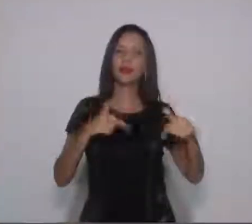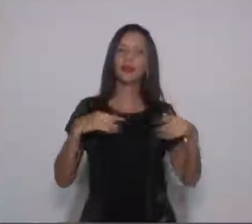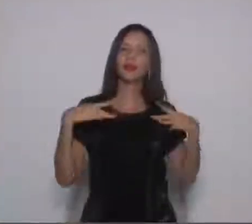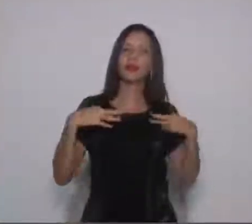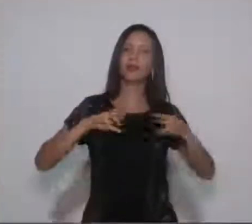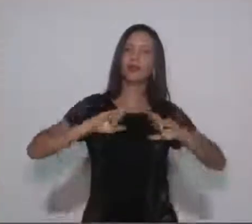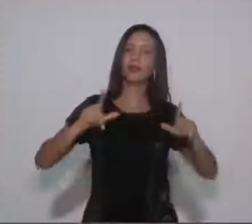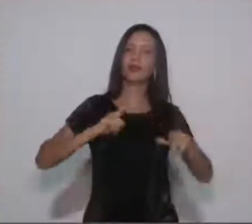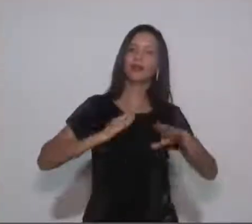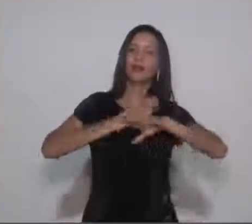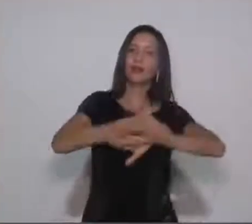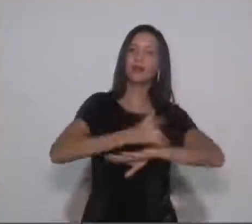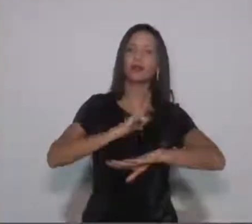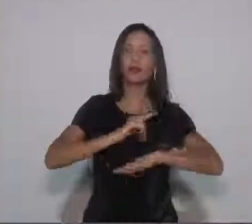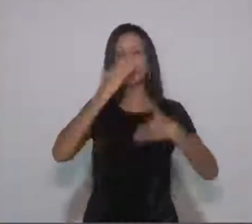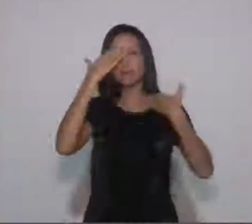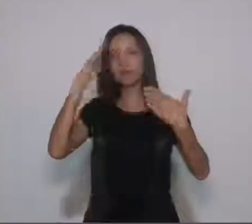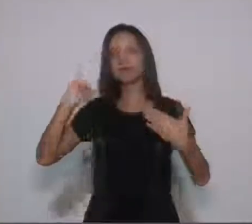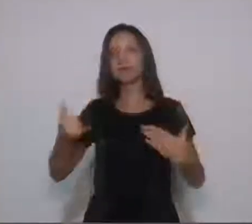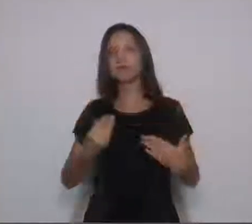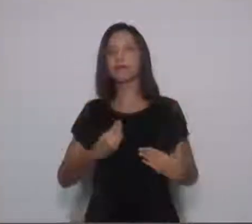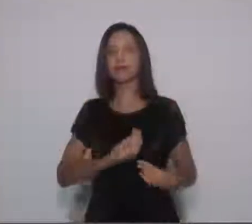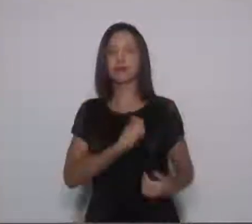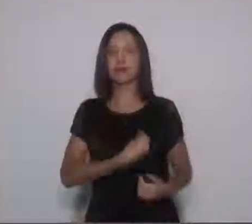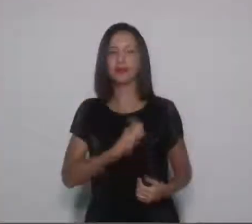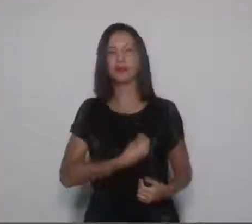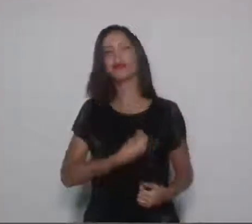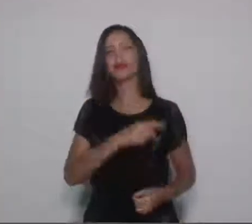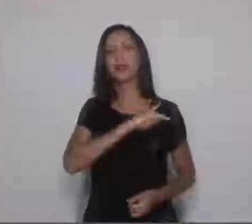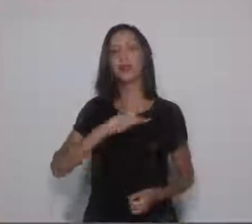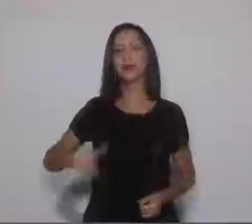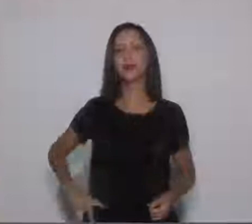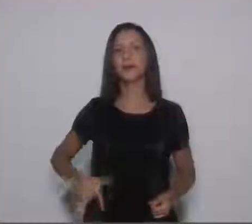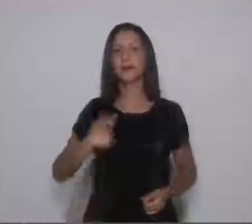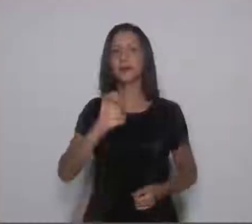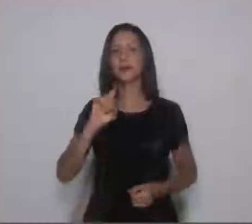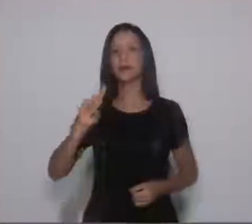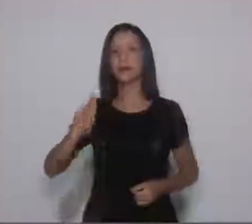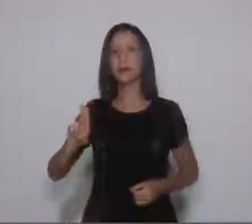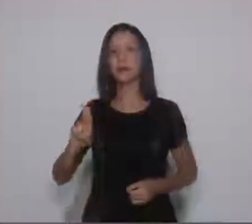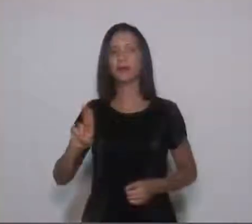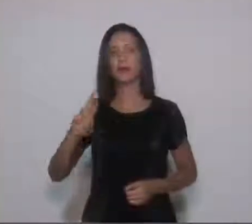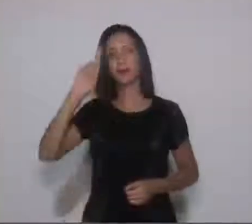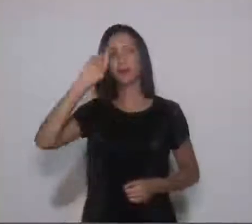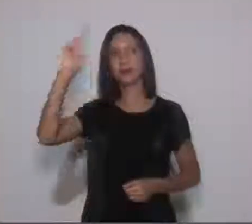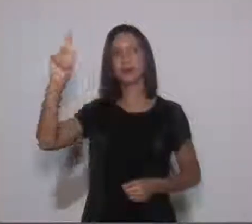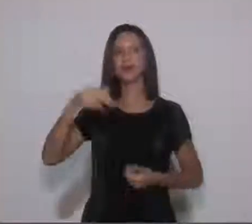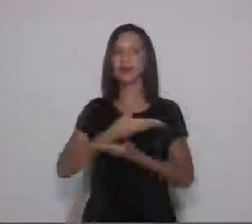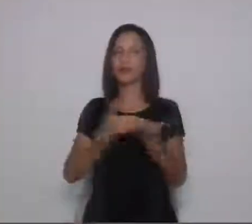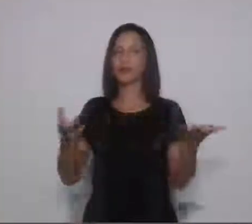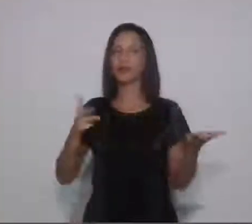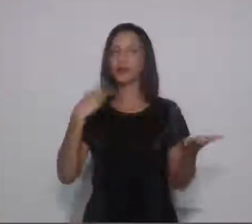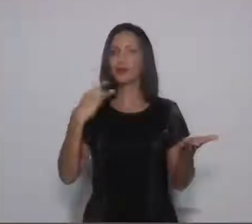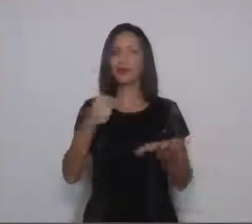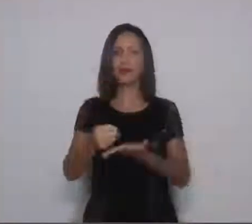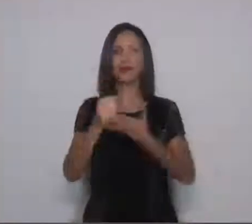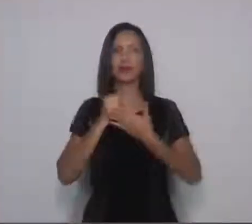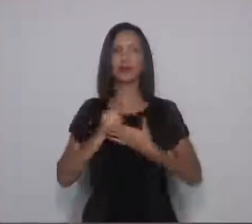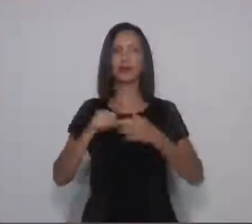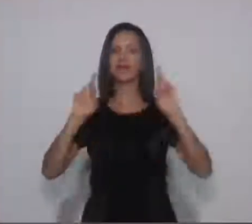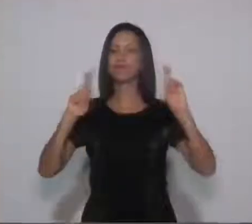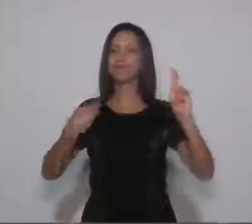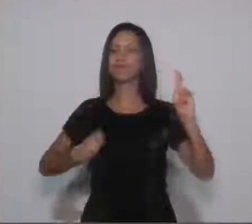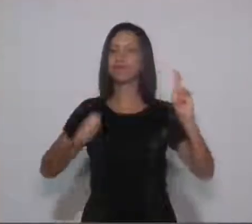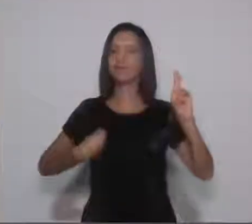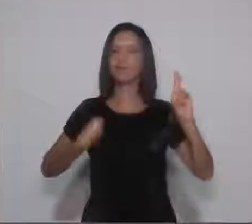estar nessa tribuna, ao senhor presidente da Câmara, Eduardo Gelme, e aos senhores vereadores e vereadoras, e a todos. Conto com a